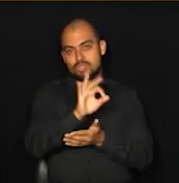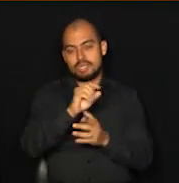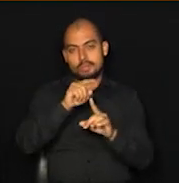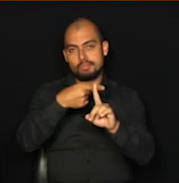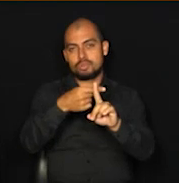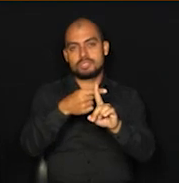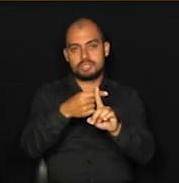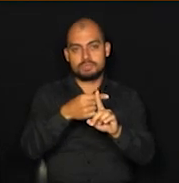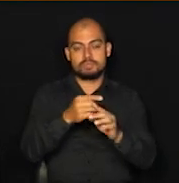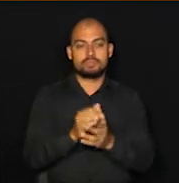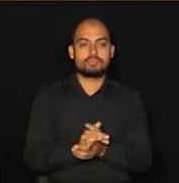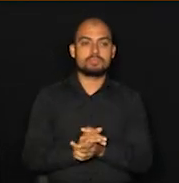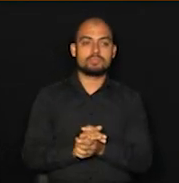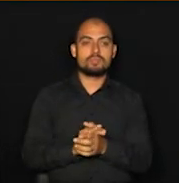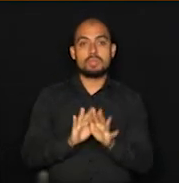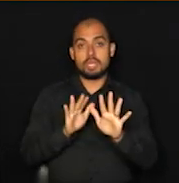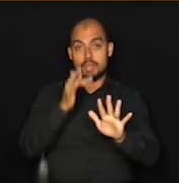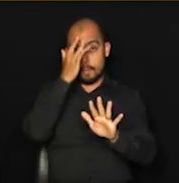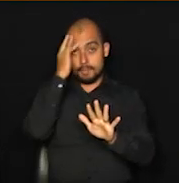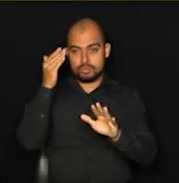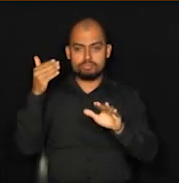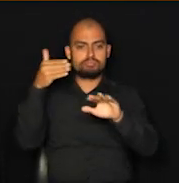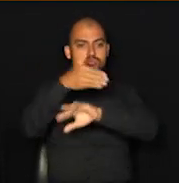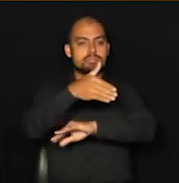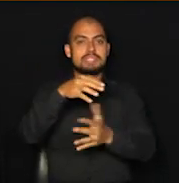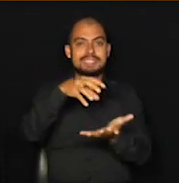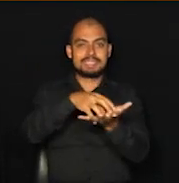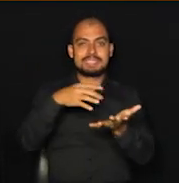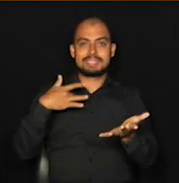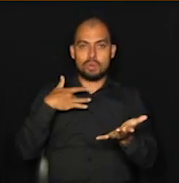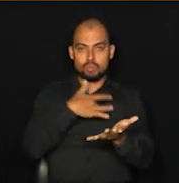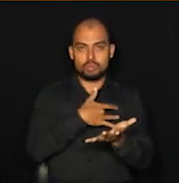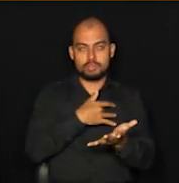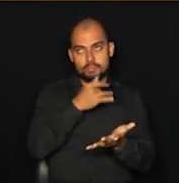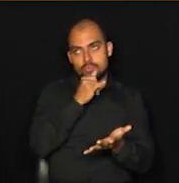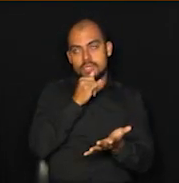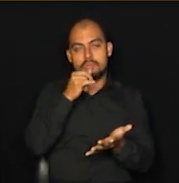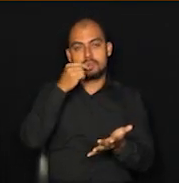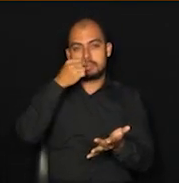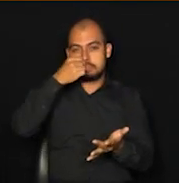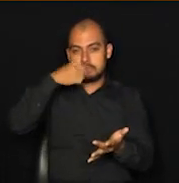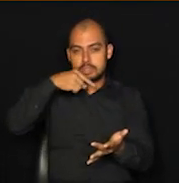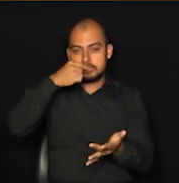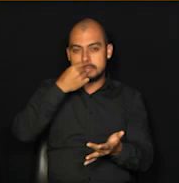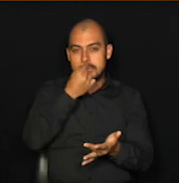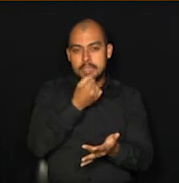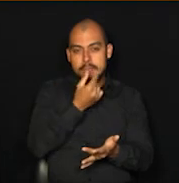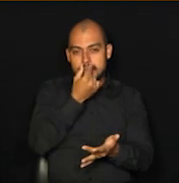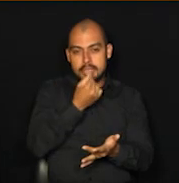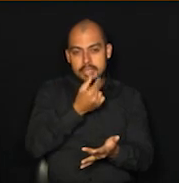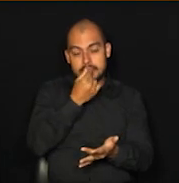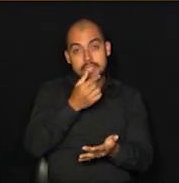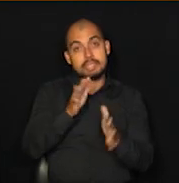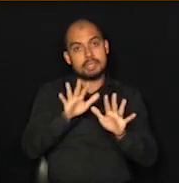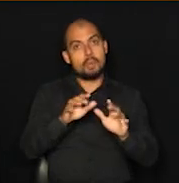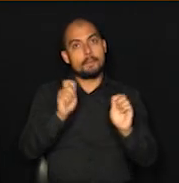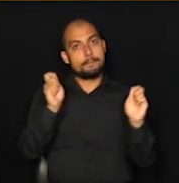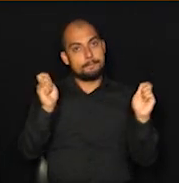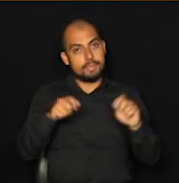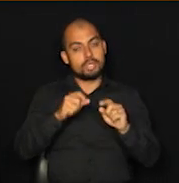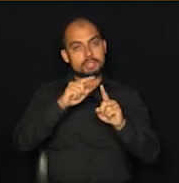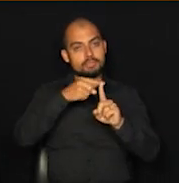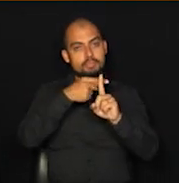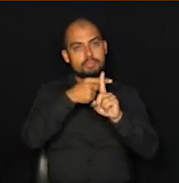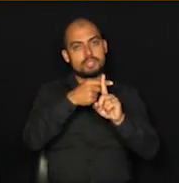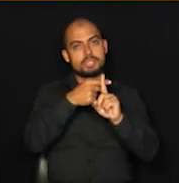Então, aquelas pessoas que vão aos centros de saúde com quadros gripais, a taxa de positividade para a Covid hoje é em torno de